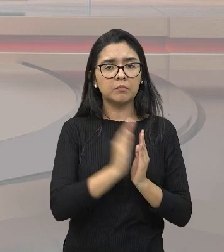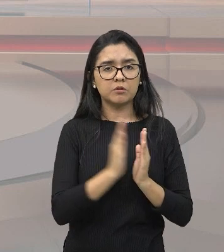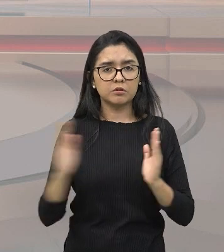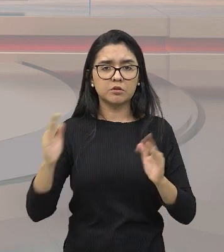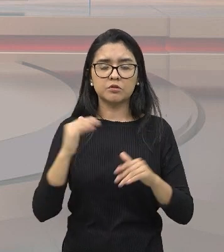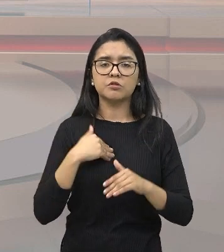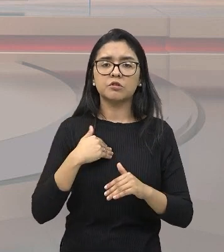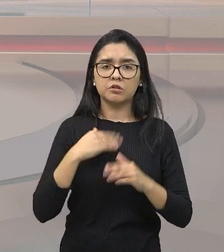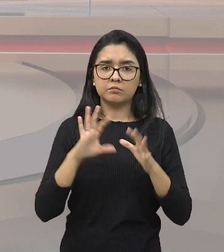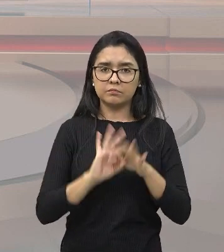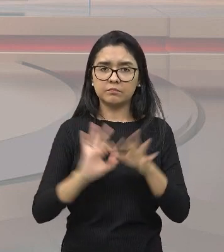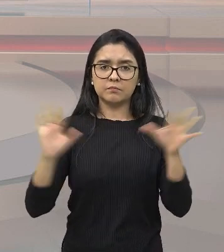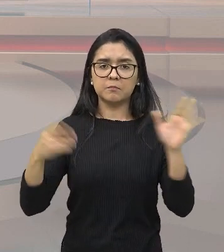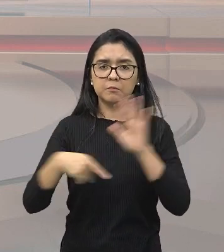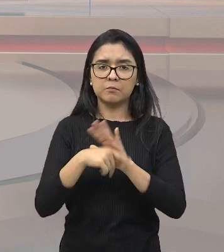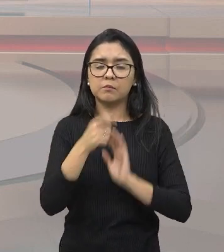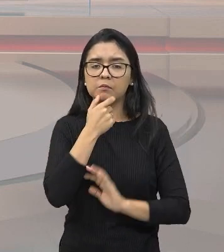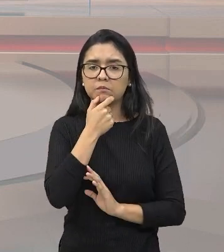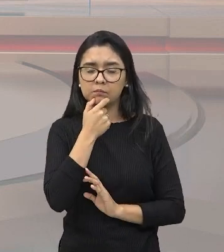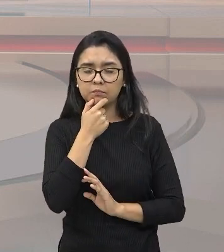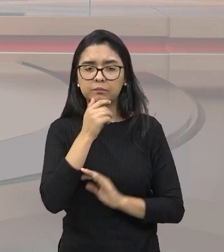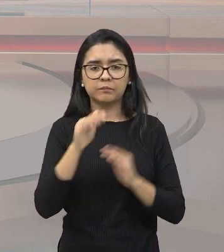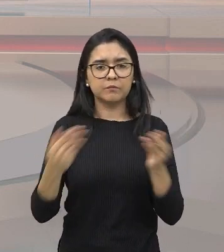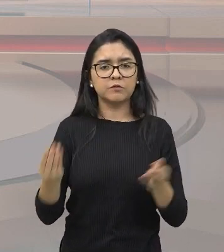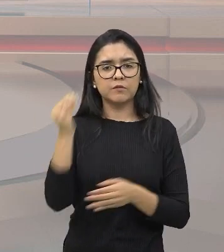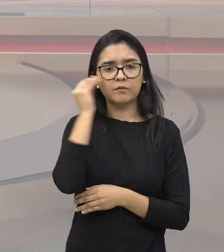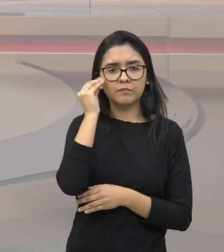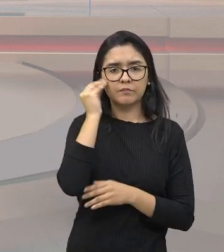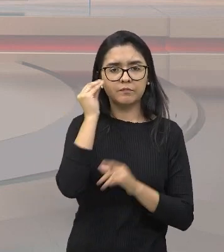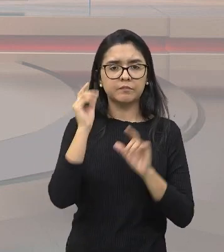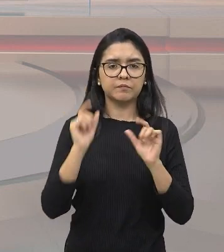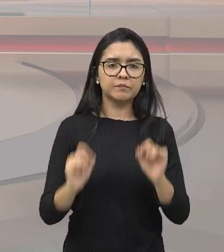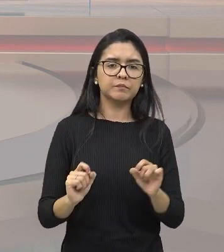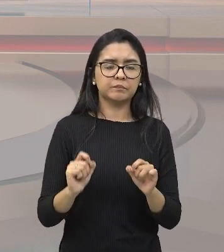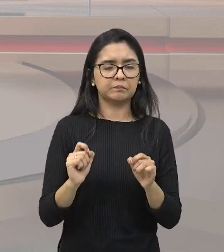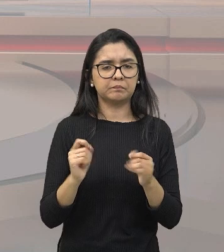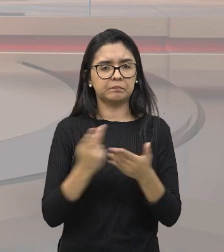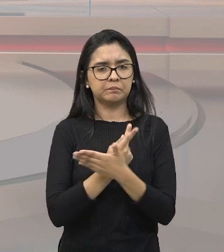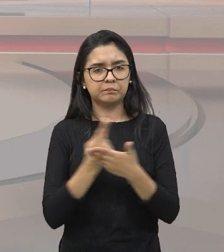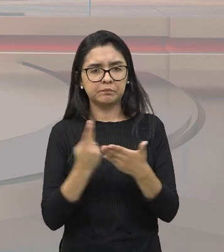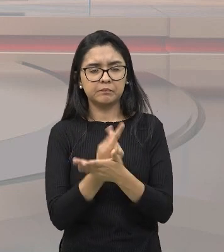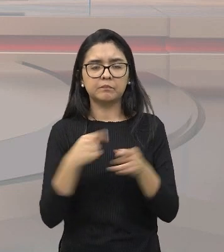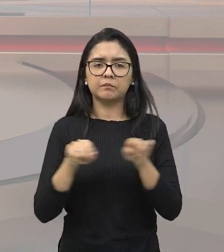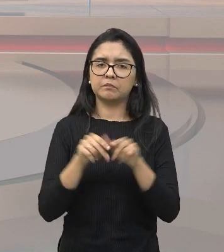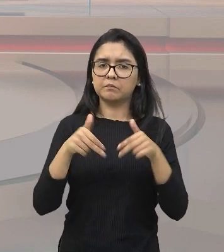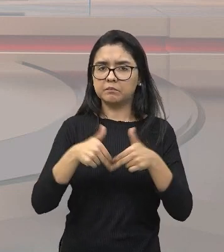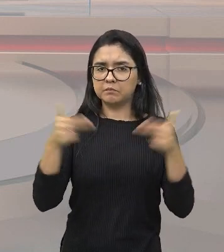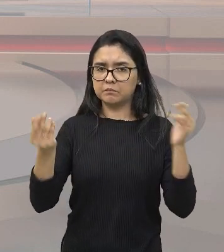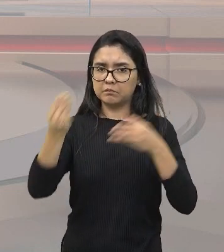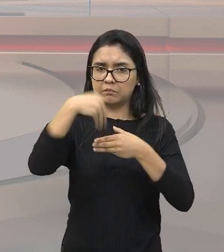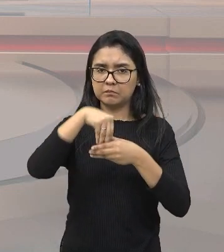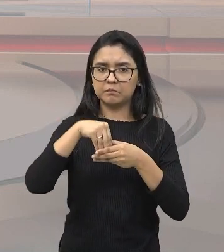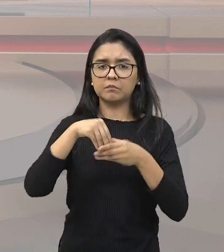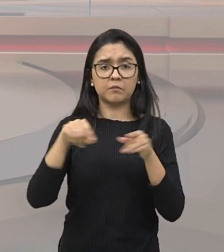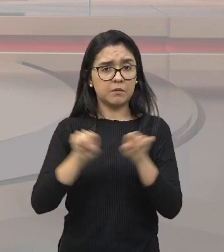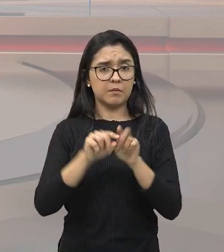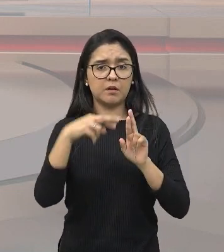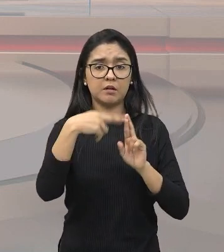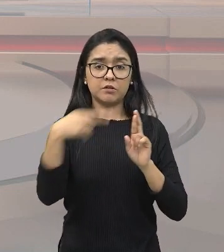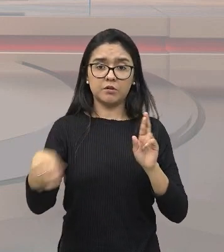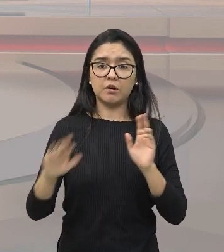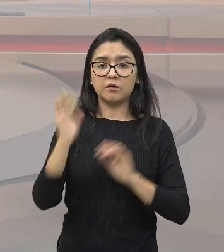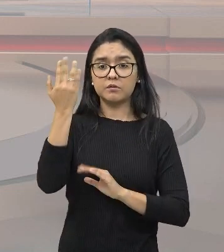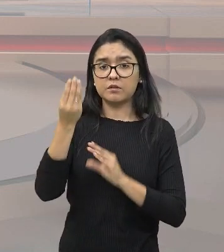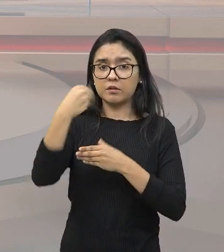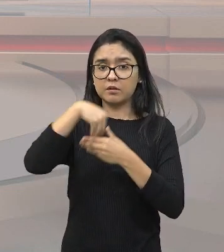começar a observar a questão das divergências quanto às questões étnicas internas e também religiosas, tá